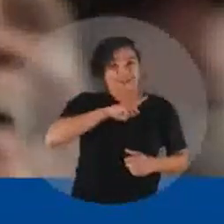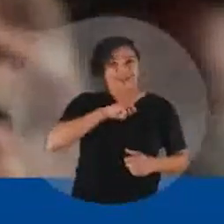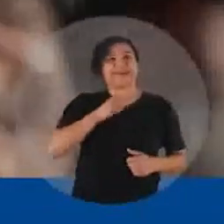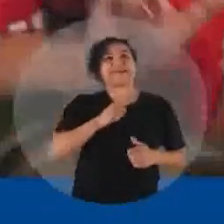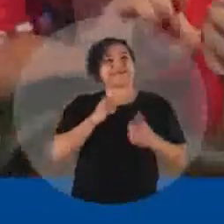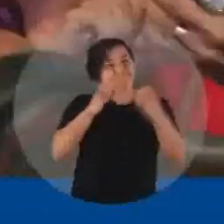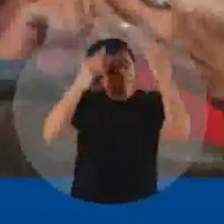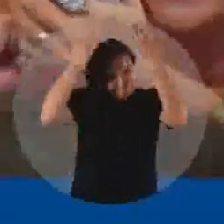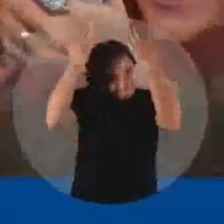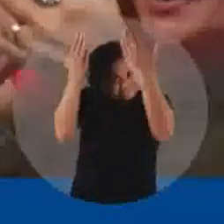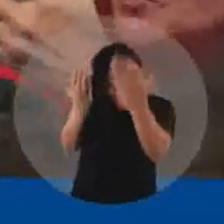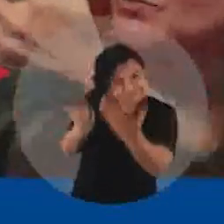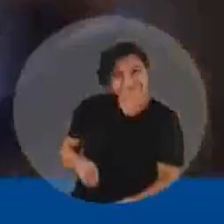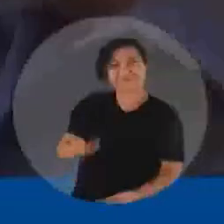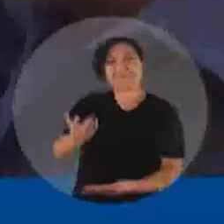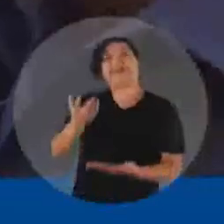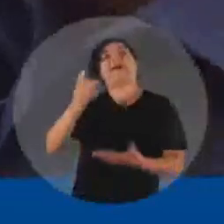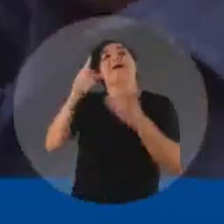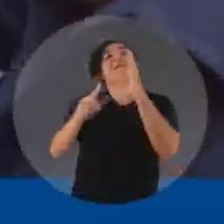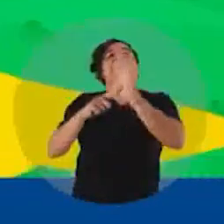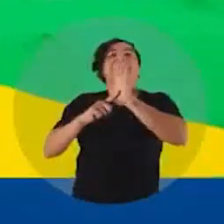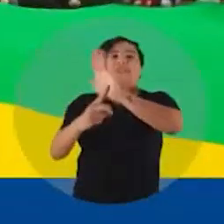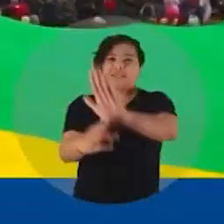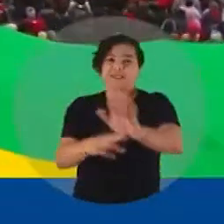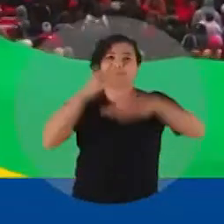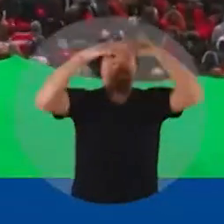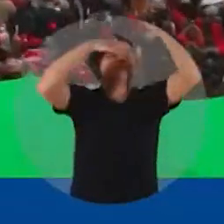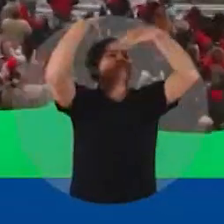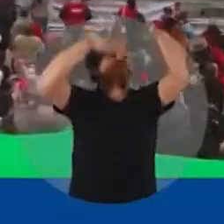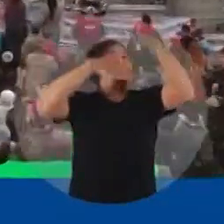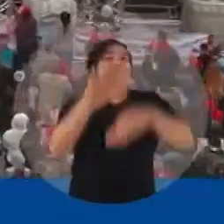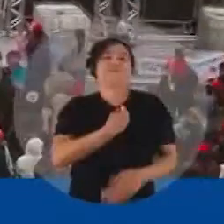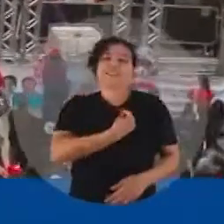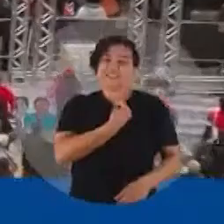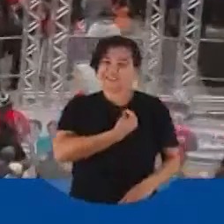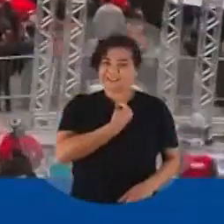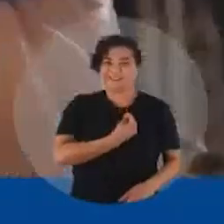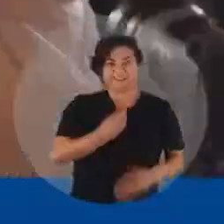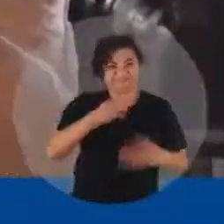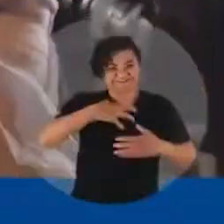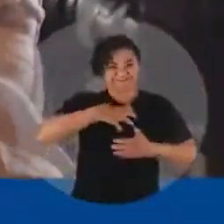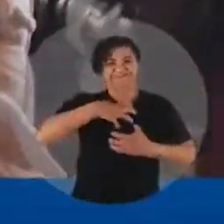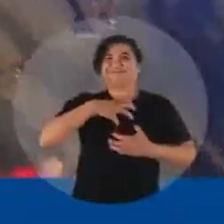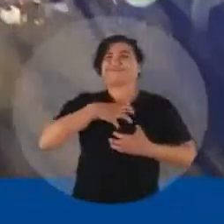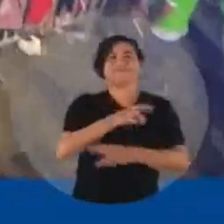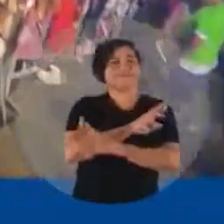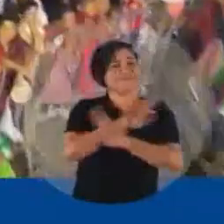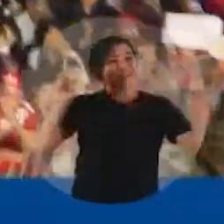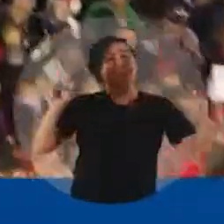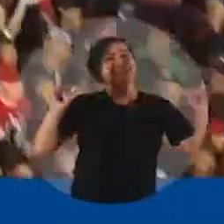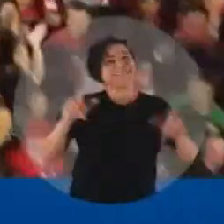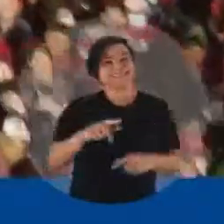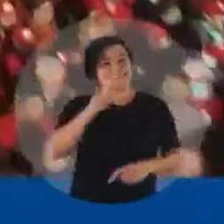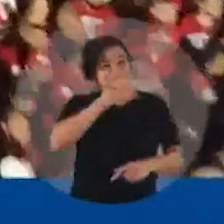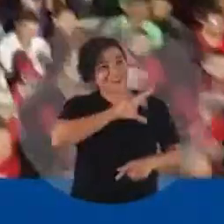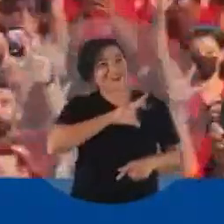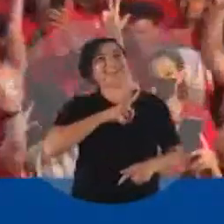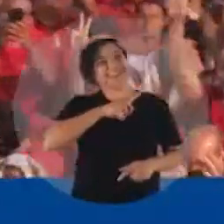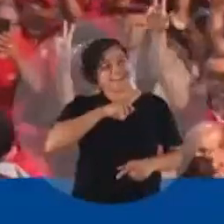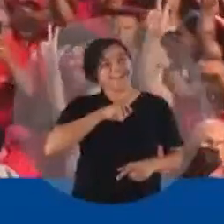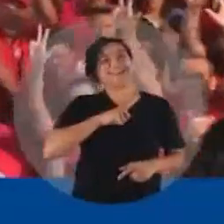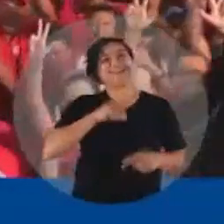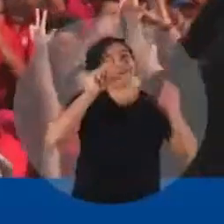tempo bom pra se viver, pois você é diferente. Diferencia! A de